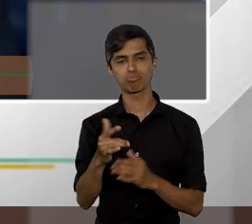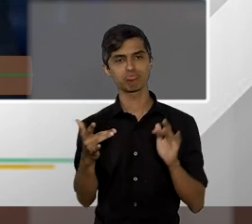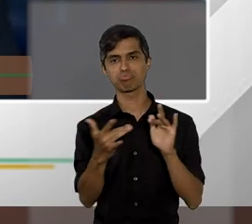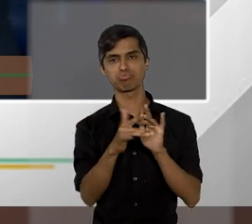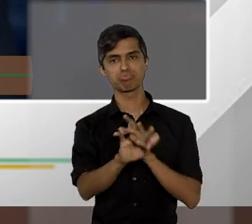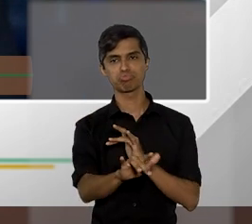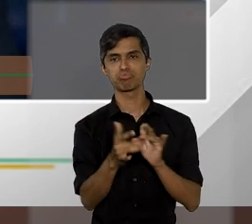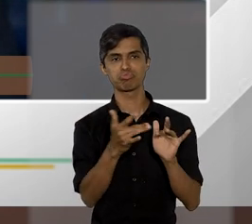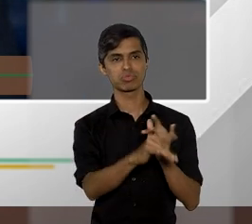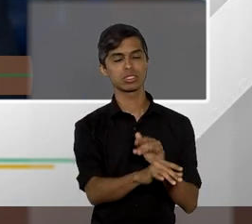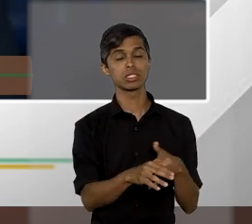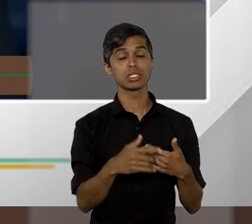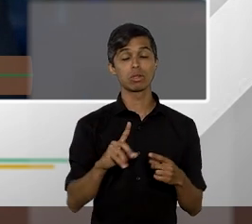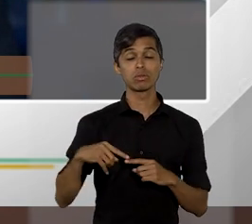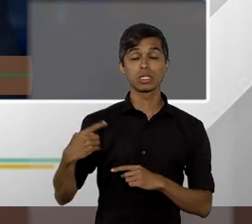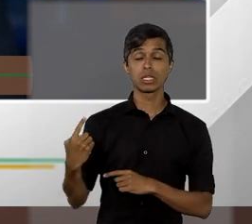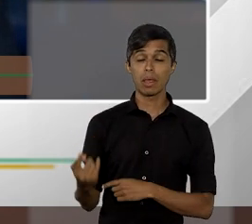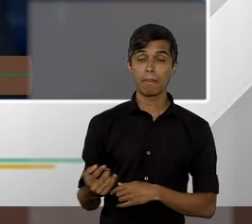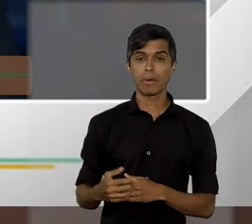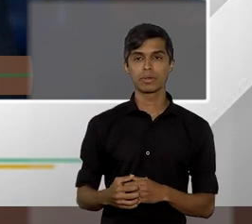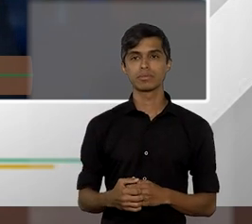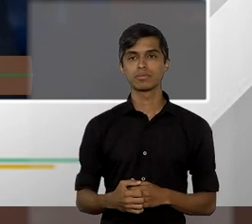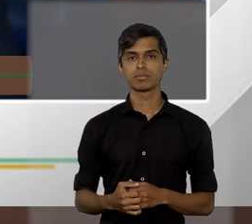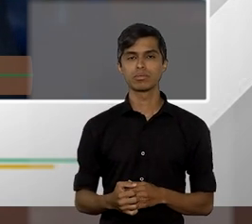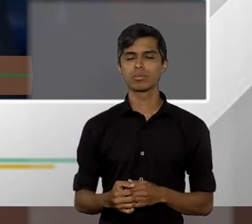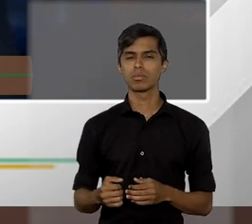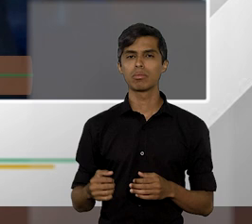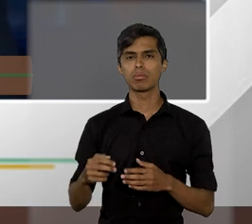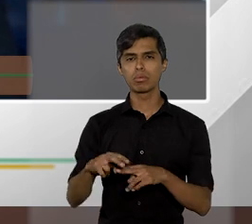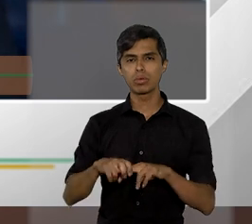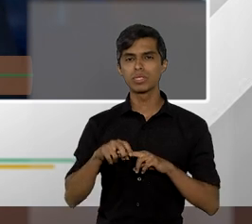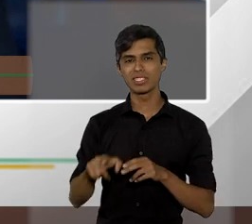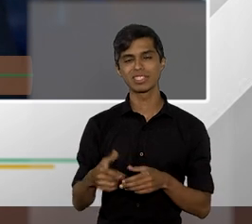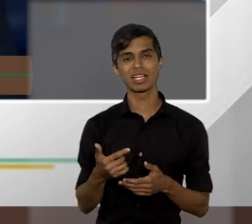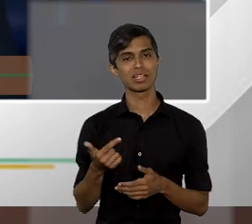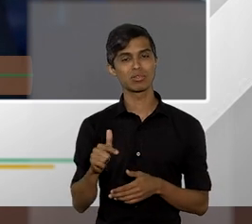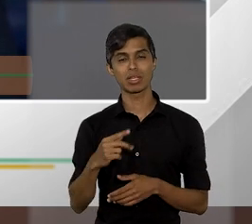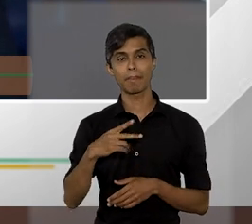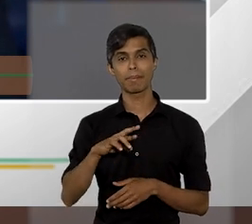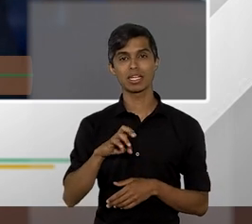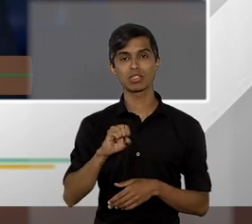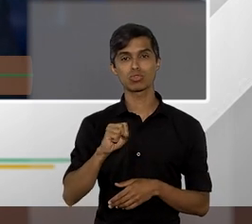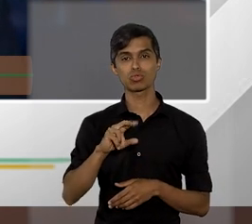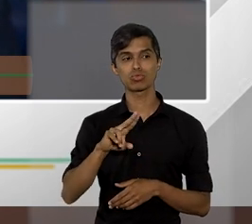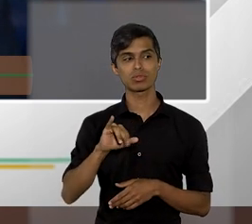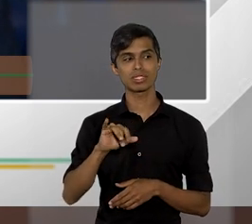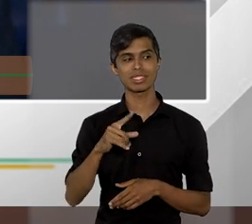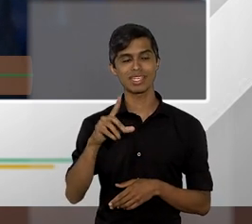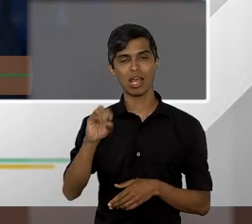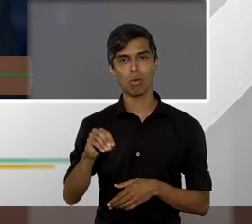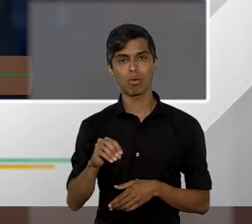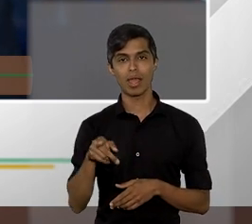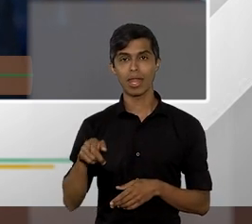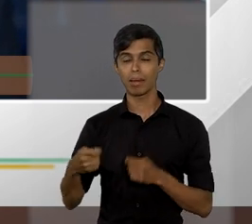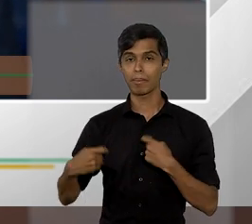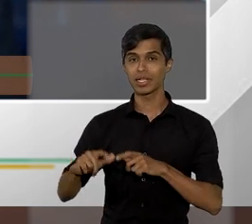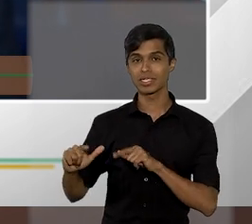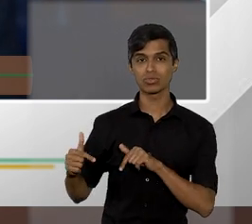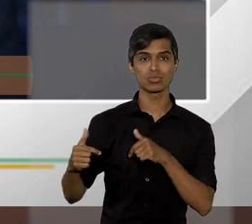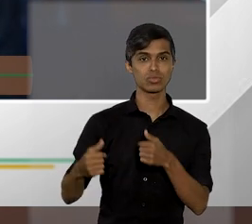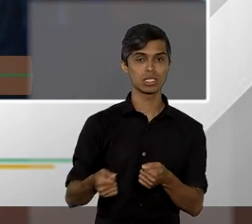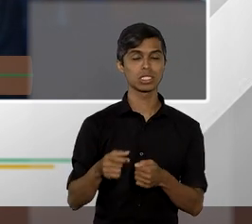depois ela então portanto por essa razão ela não tem a presunção ela terá que se esforçar seu